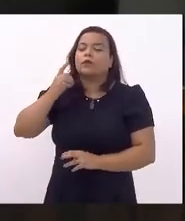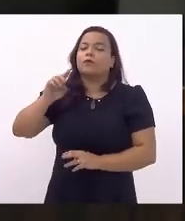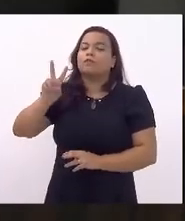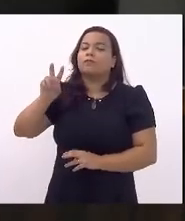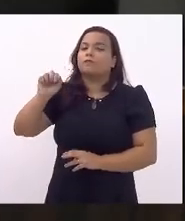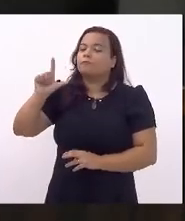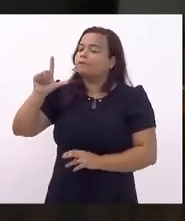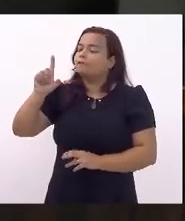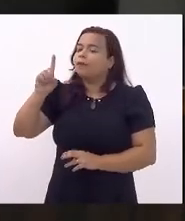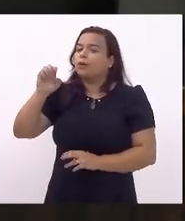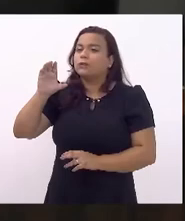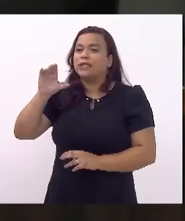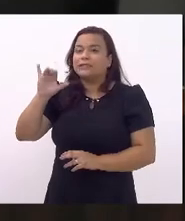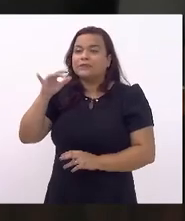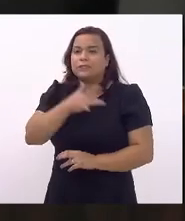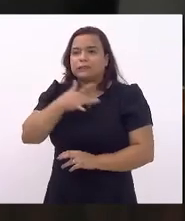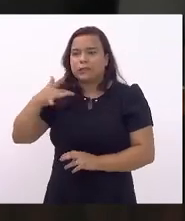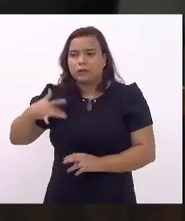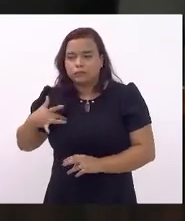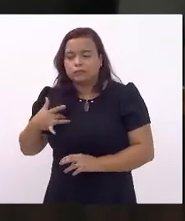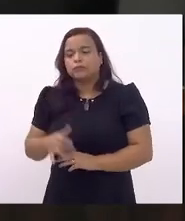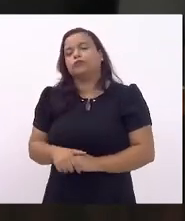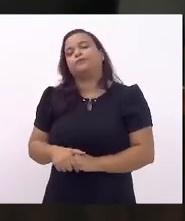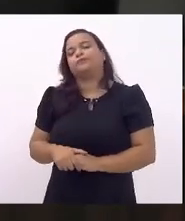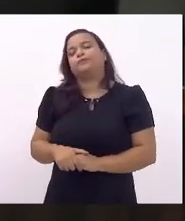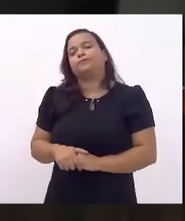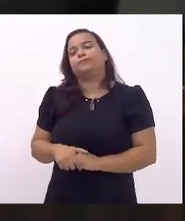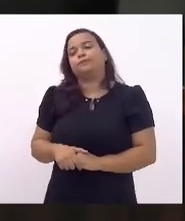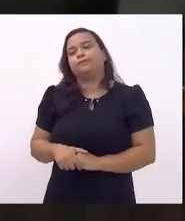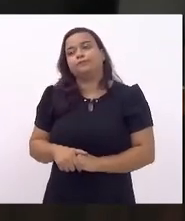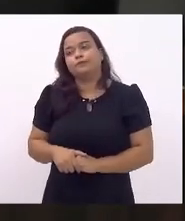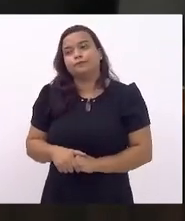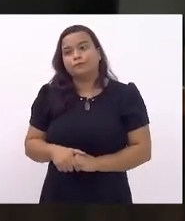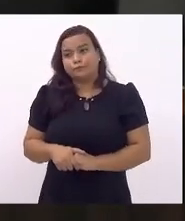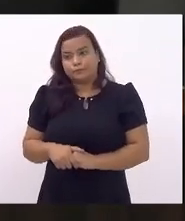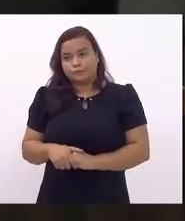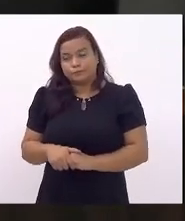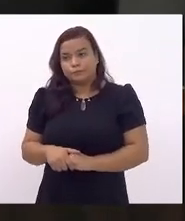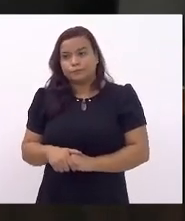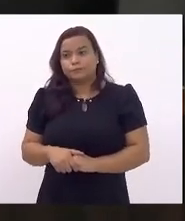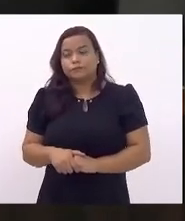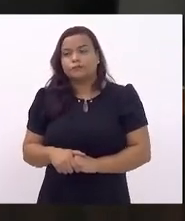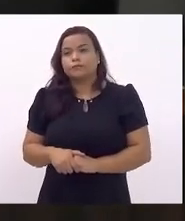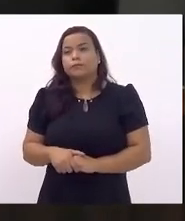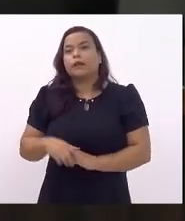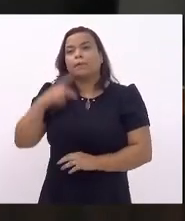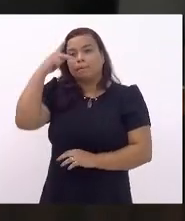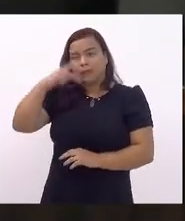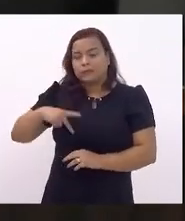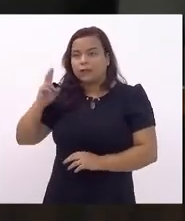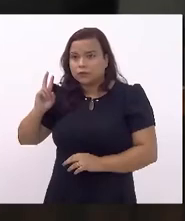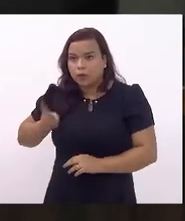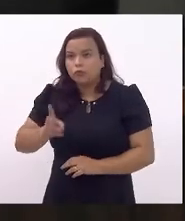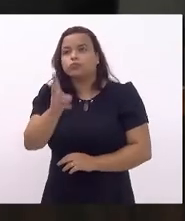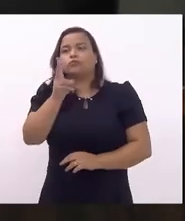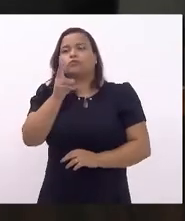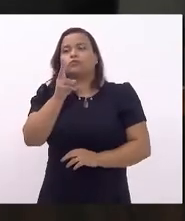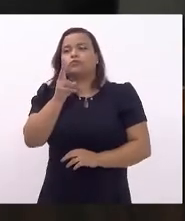deputado Valdeci da Saúde. O presidente irá proceder